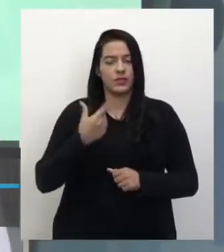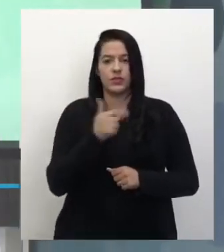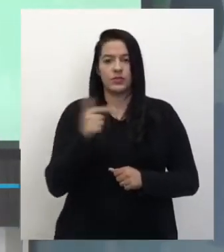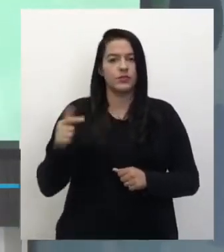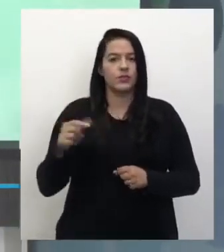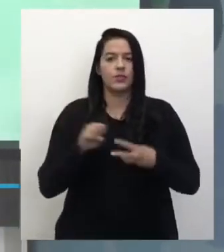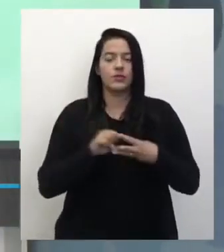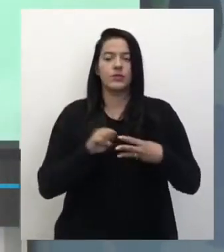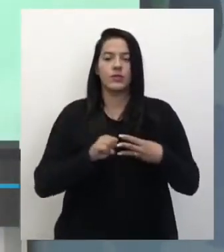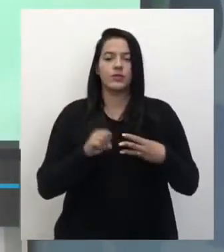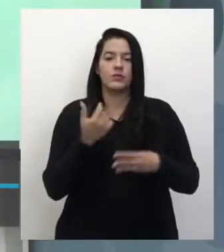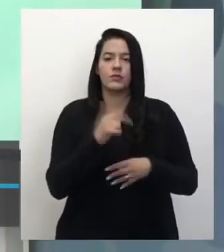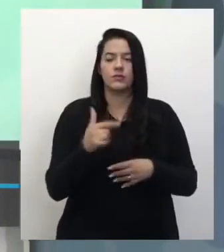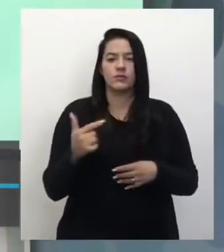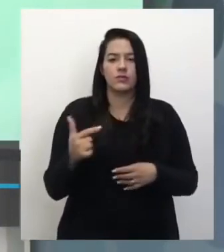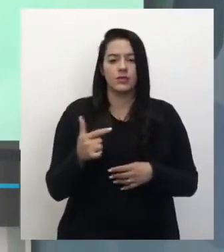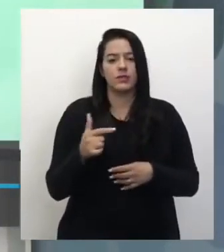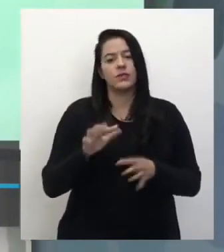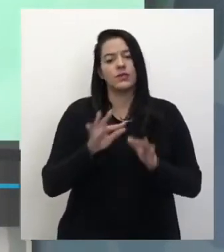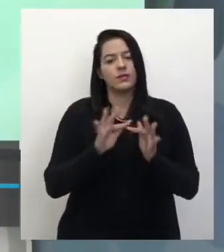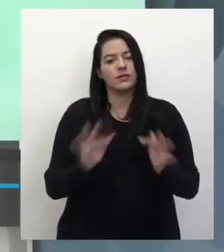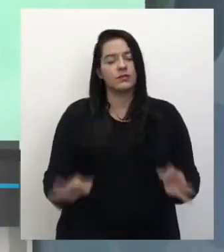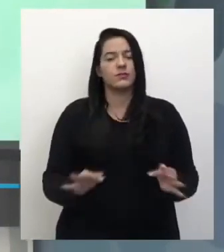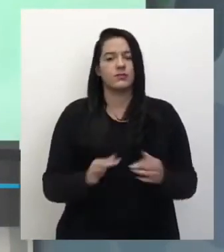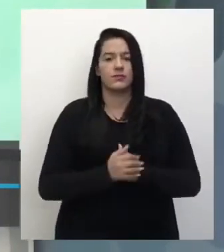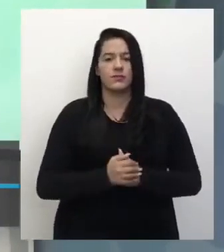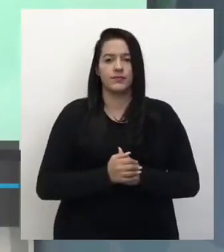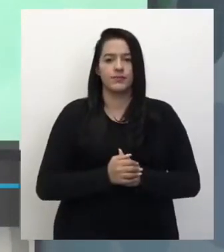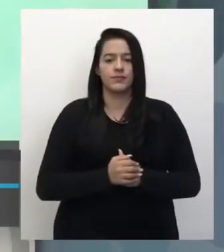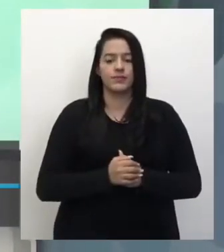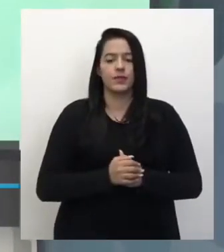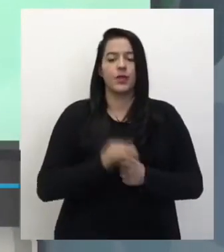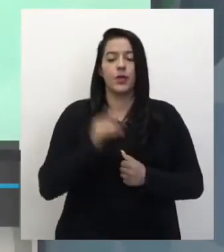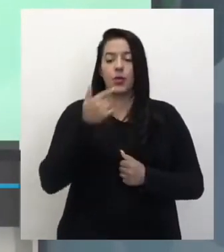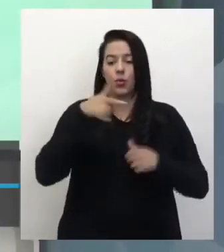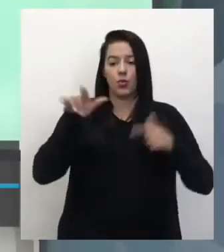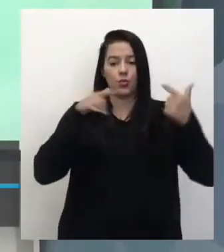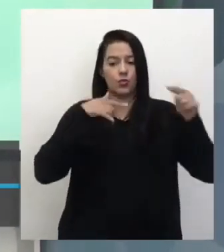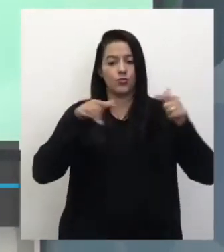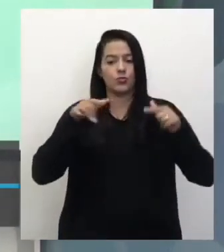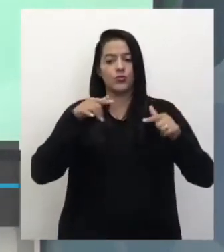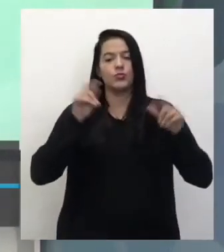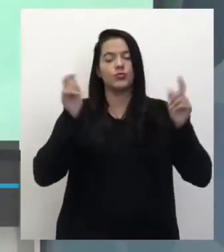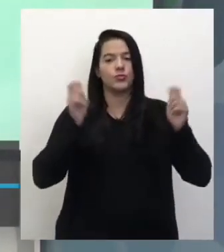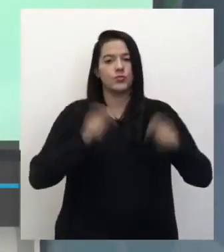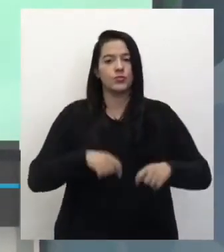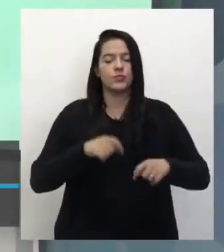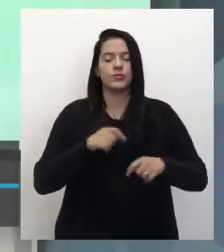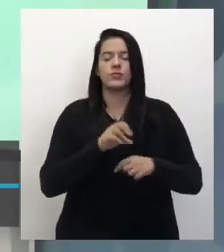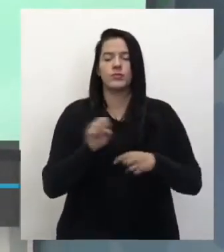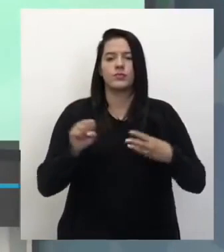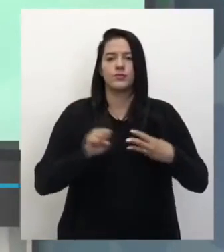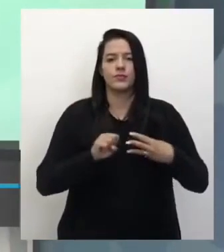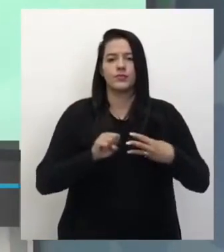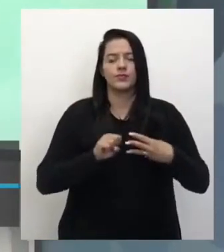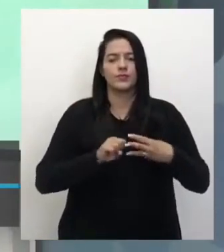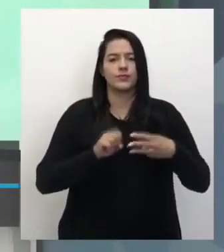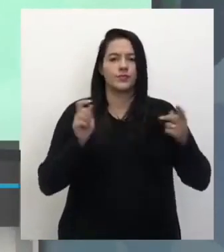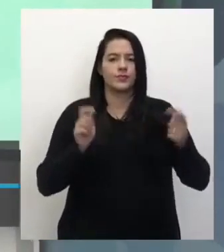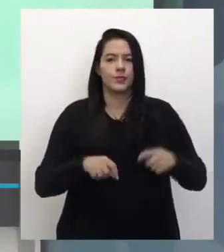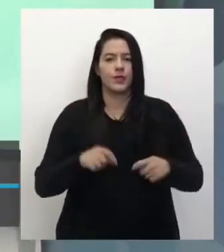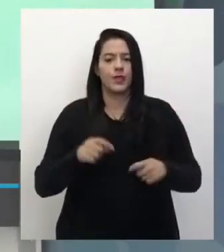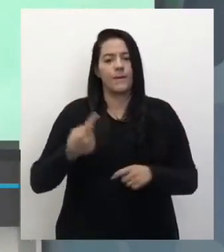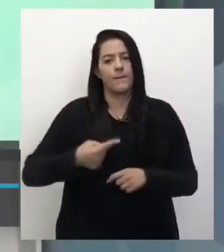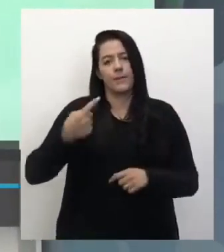tão simples que nem chega a ser formado por célula. Todos os outros seres vivos são formados por célula. É a primeira